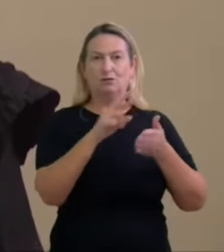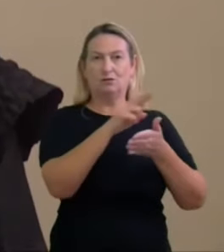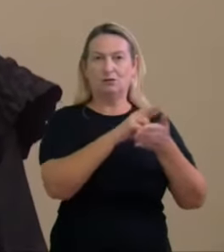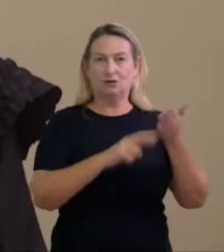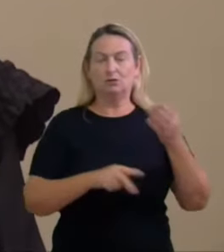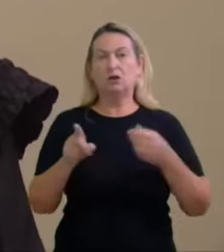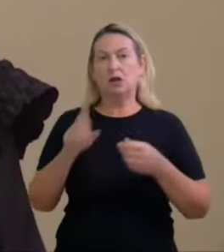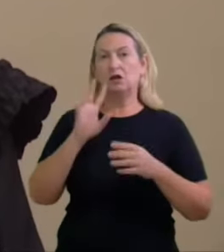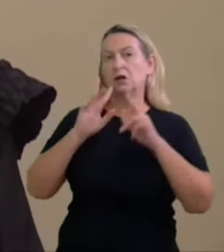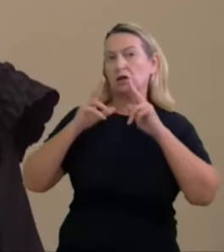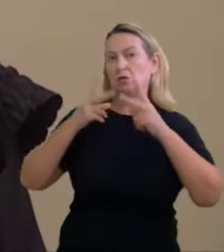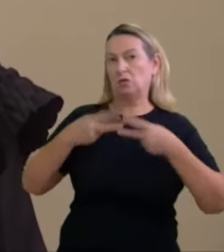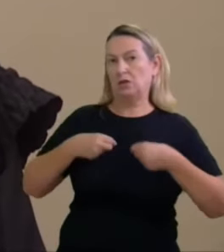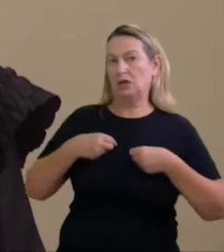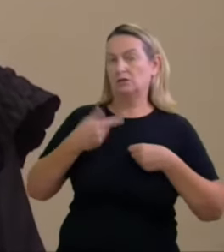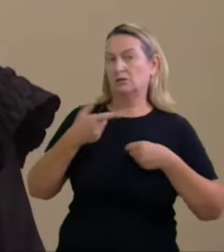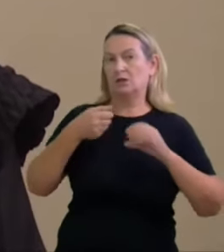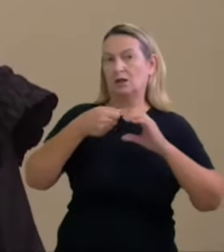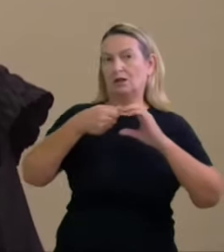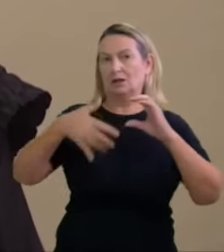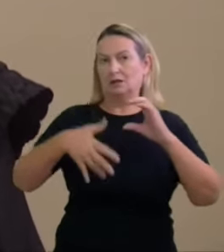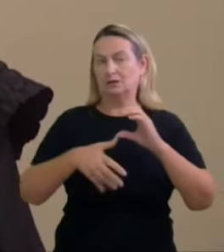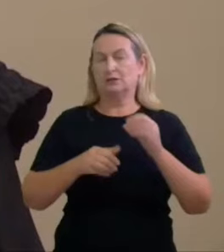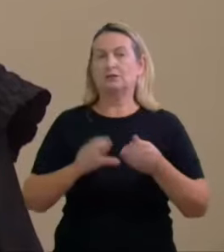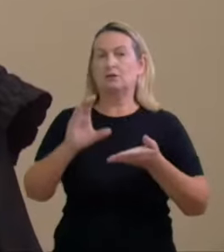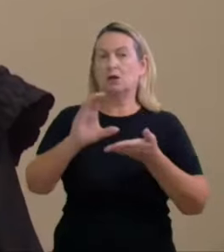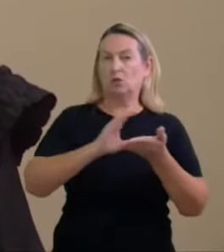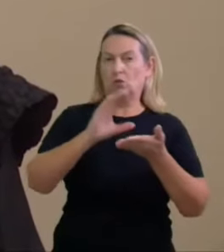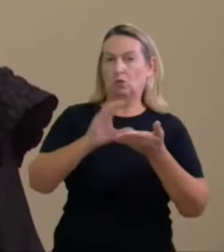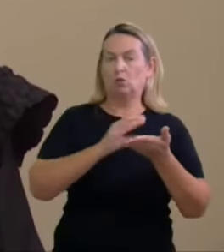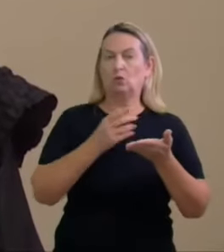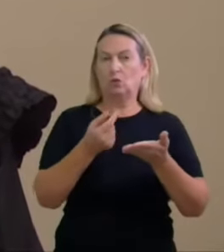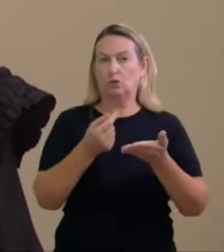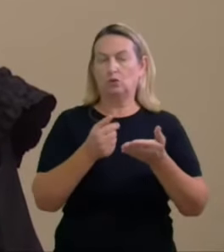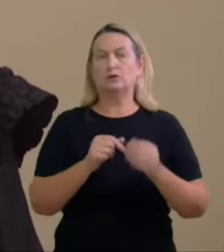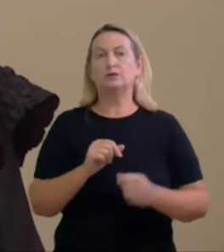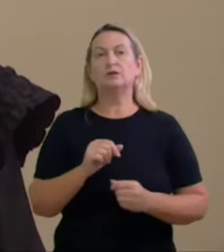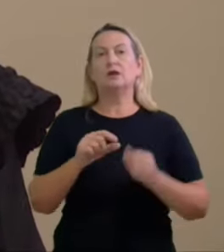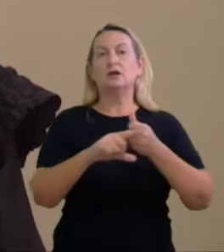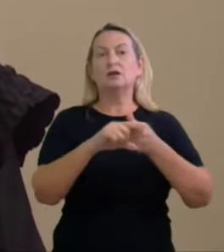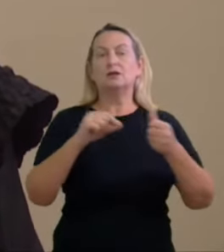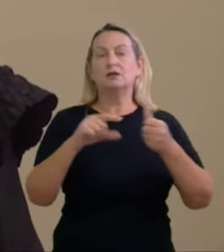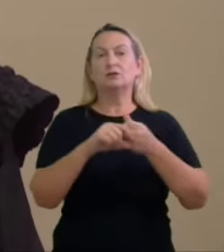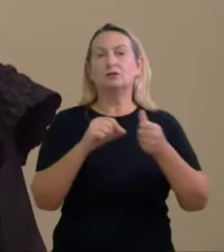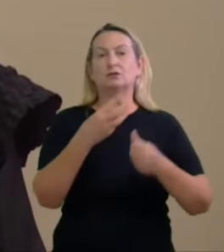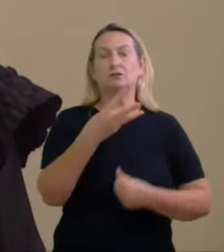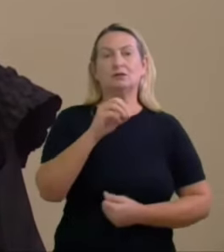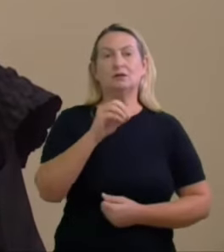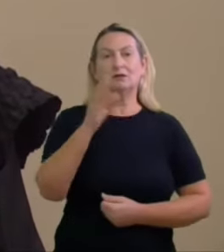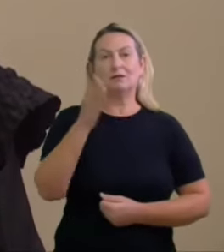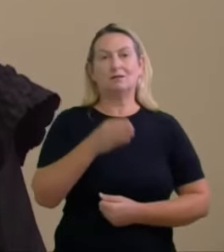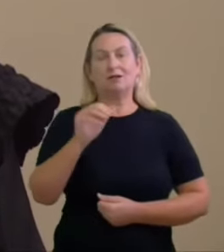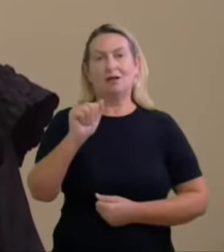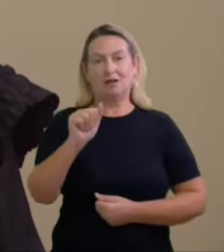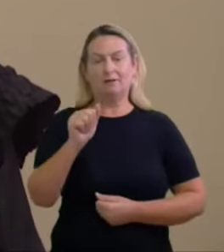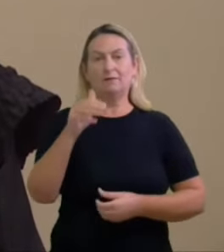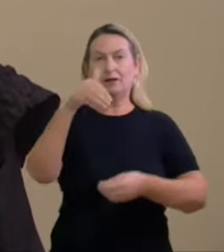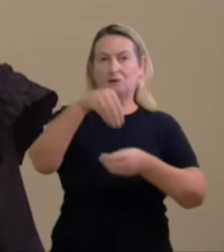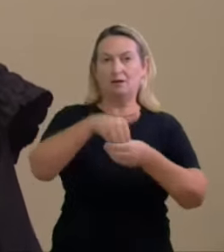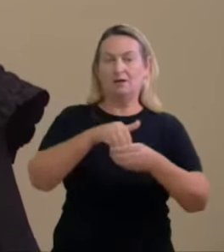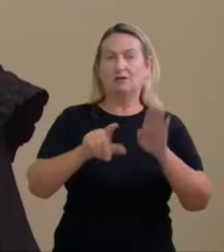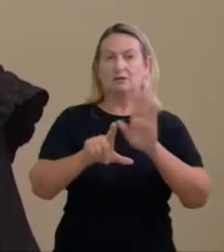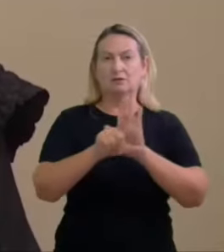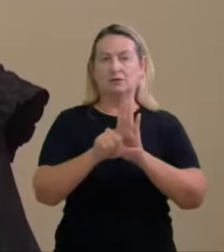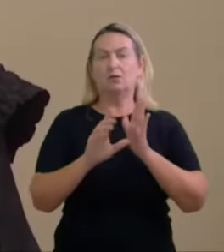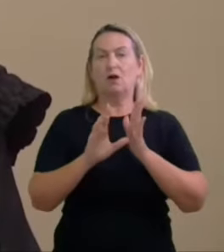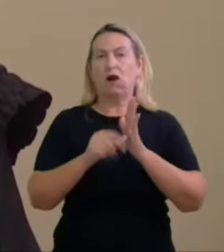que são justamente a captação ilícita de recursos do artigo 30a da lei das eleições a corrupção eleitoral o